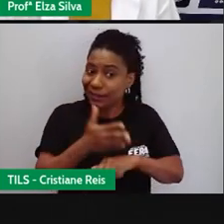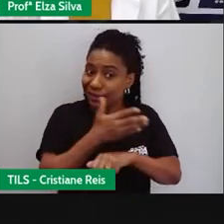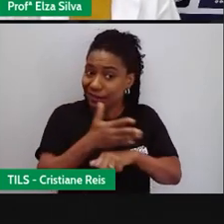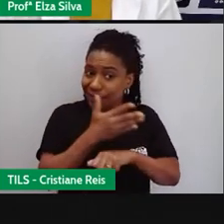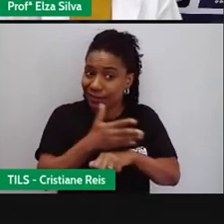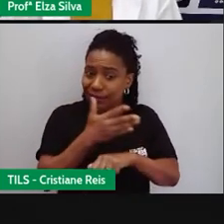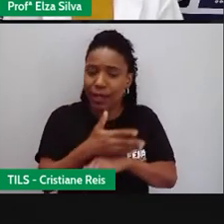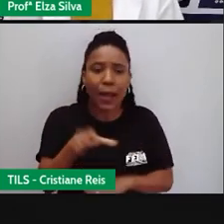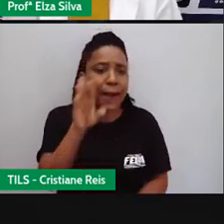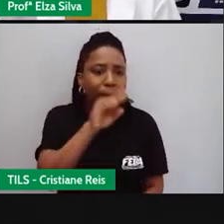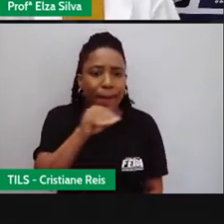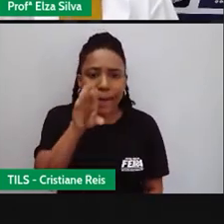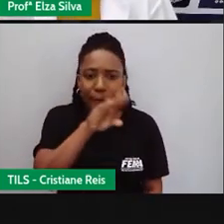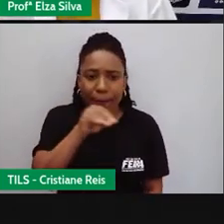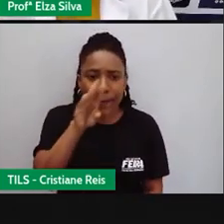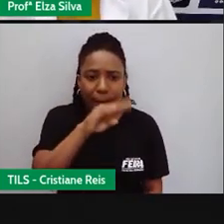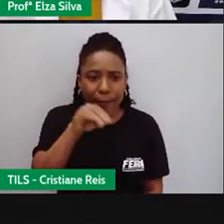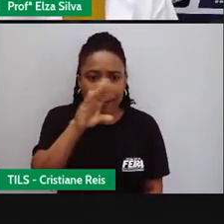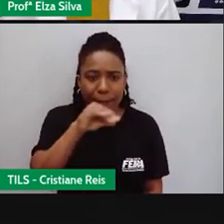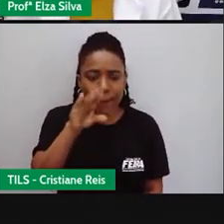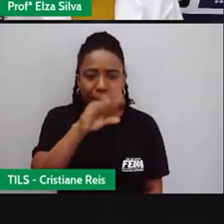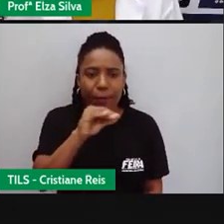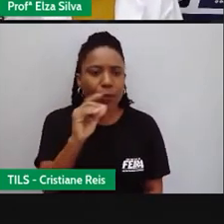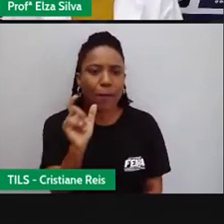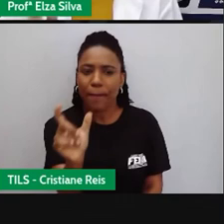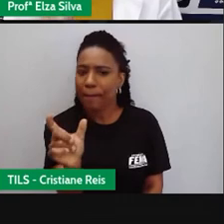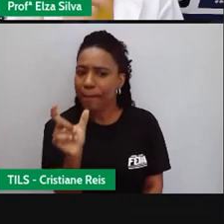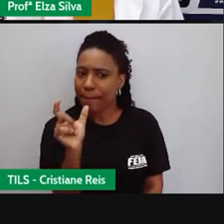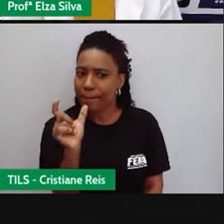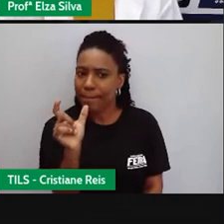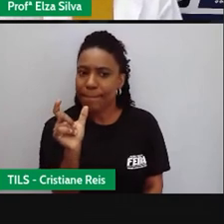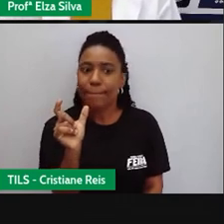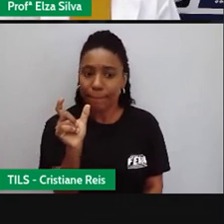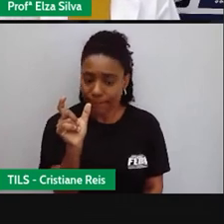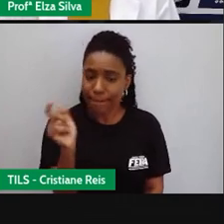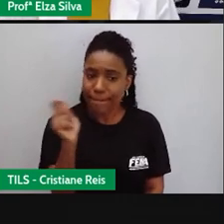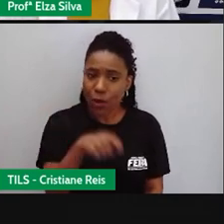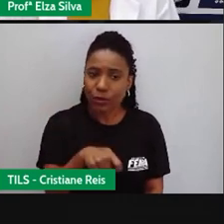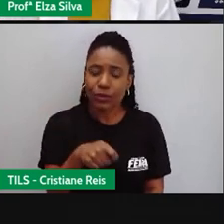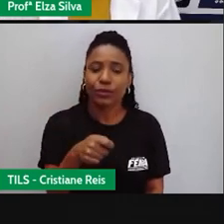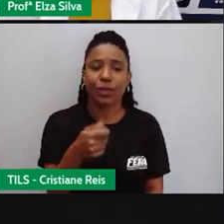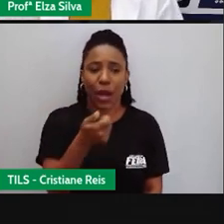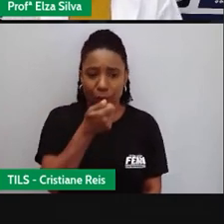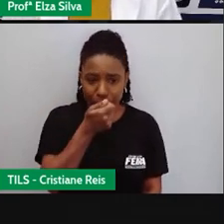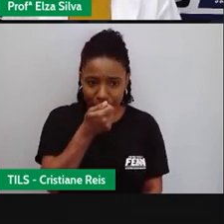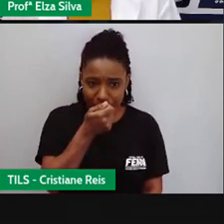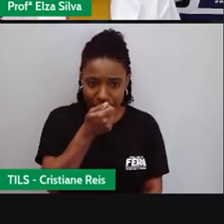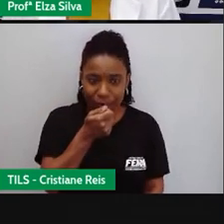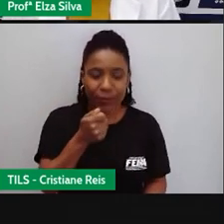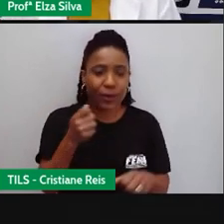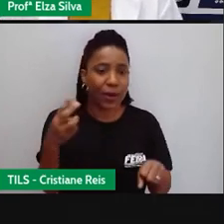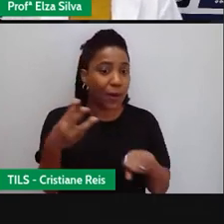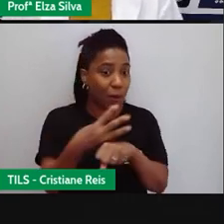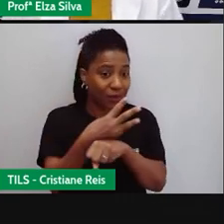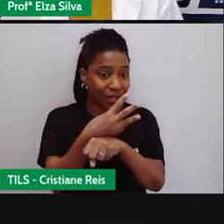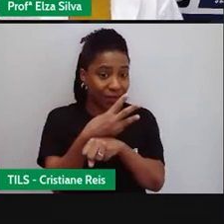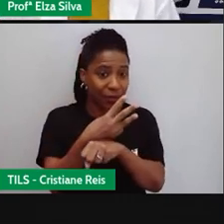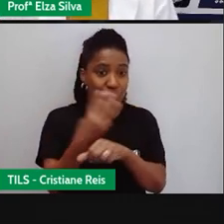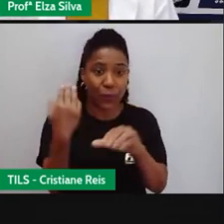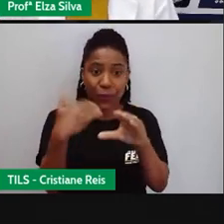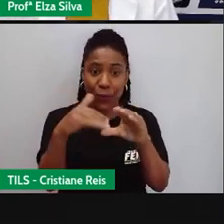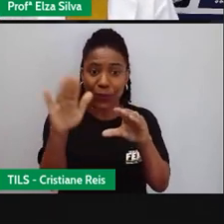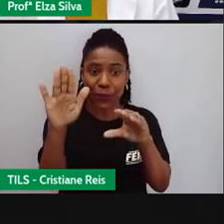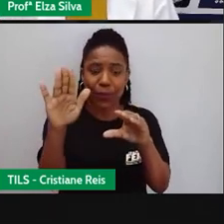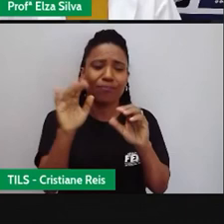em inglês E enviar um áudio pelo WhatsApp Para alguns de seus colegas Perguntando-lhes Sobre suas